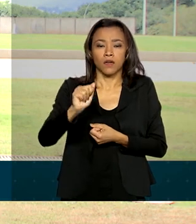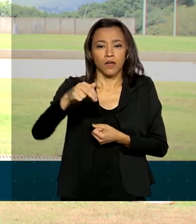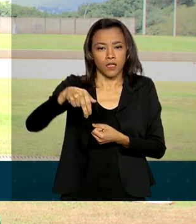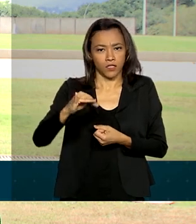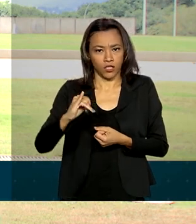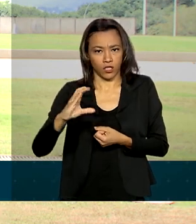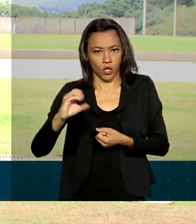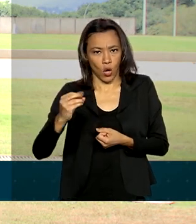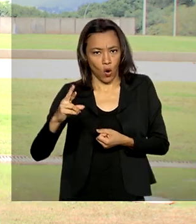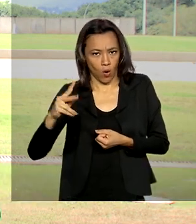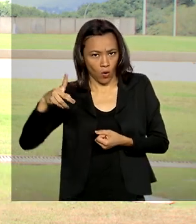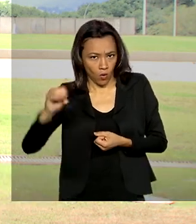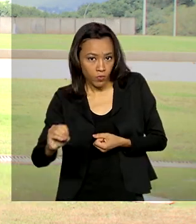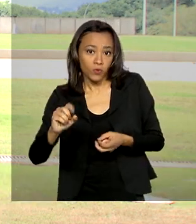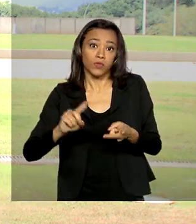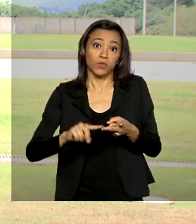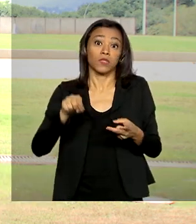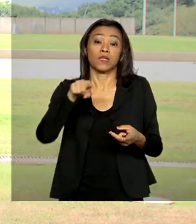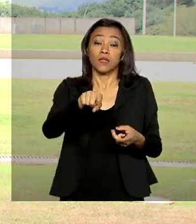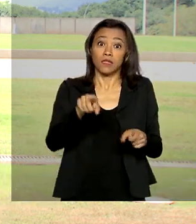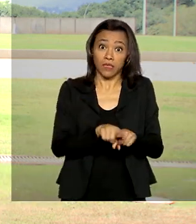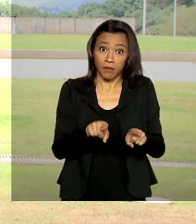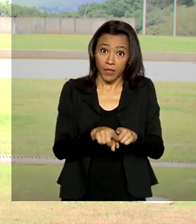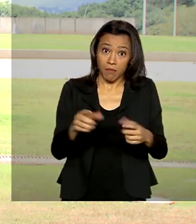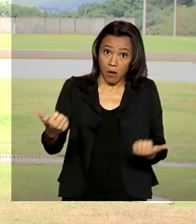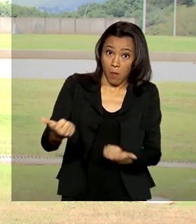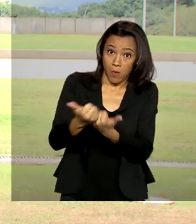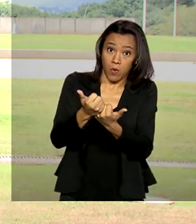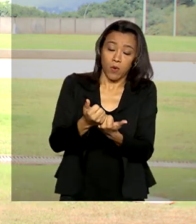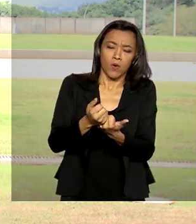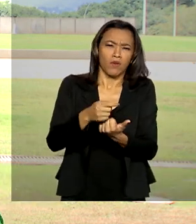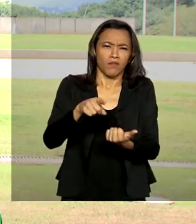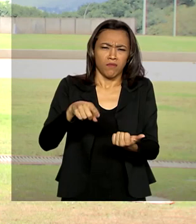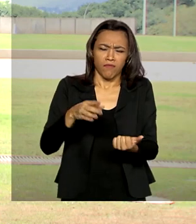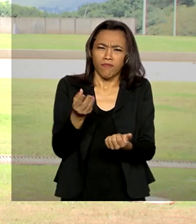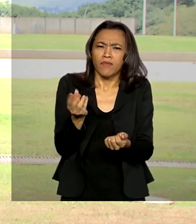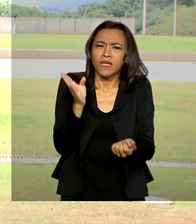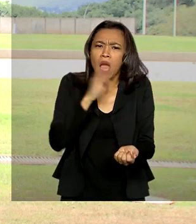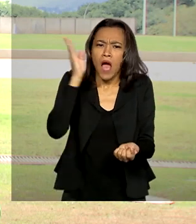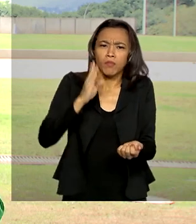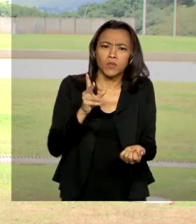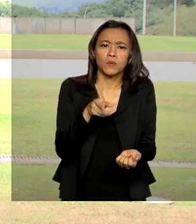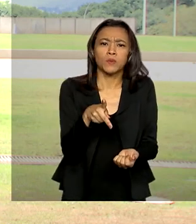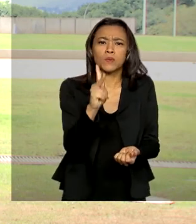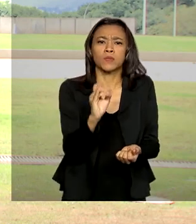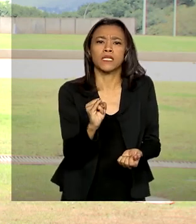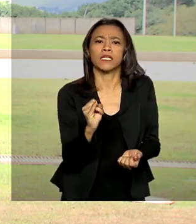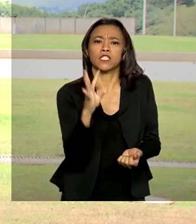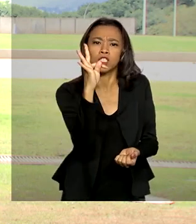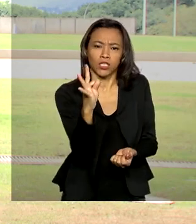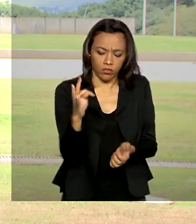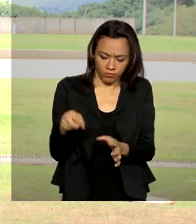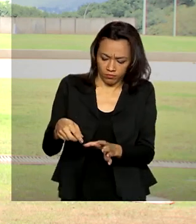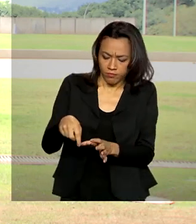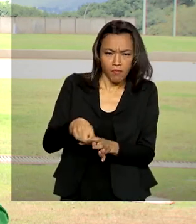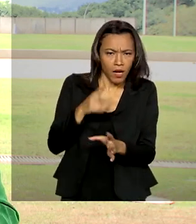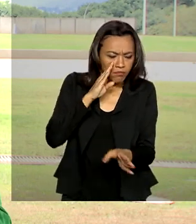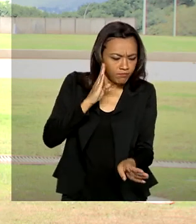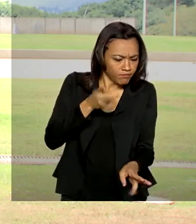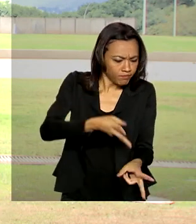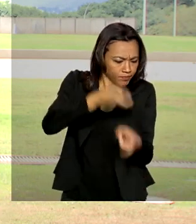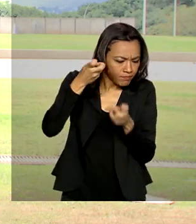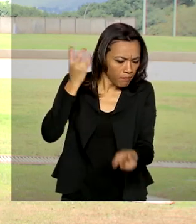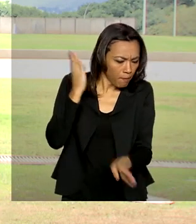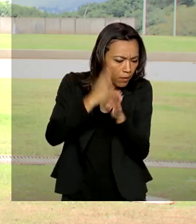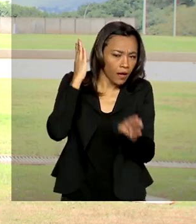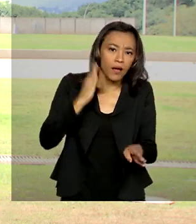força com a pandemia do novo coronavírus. Além de produzir kits rápidos para a detecção da covid-19, o